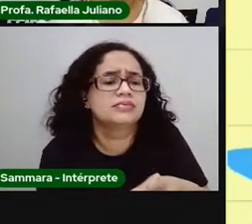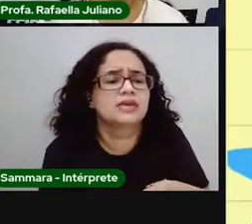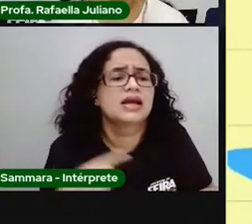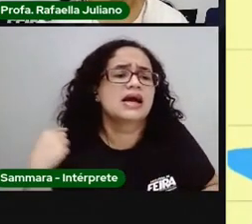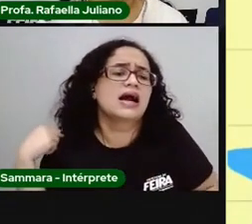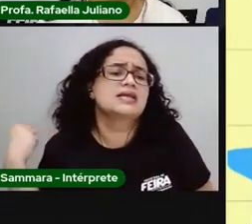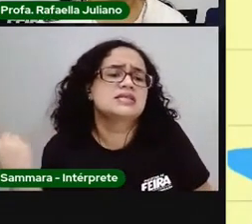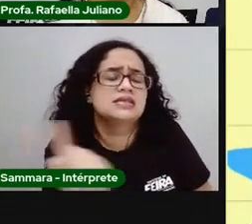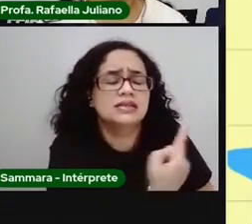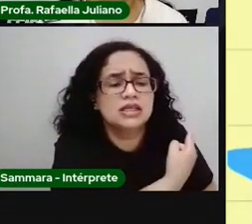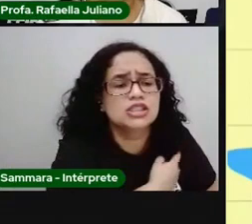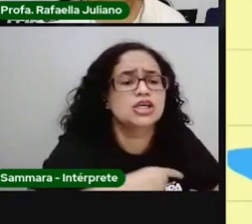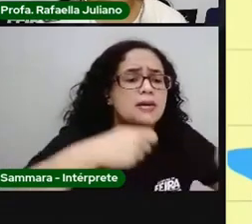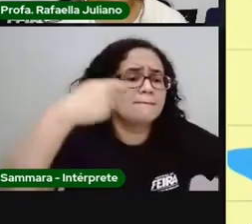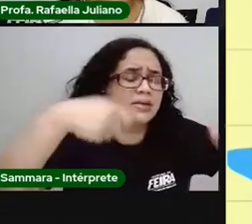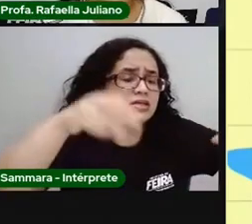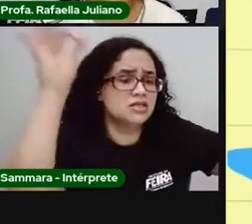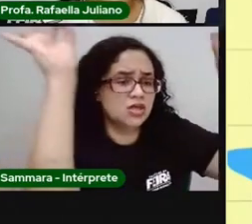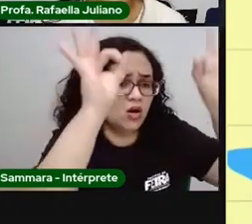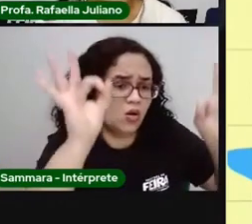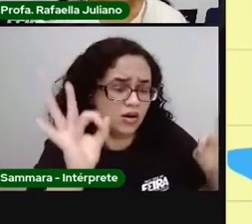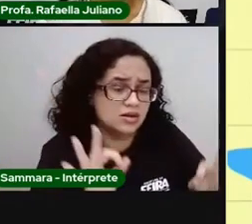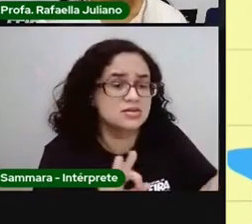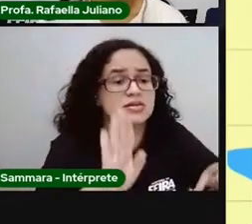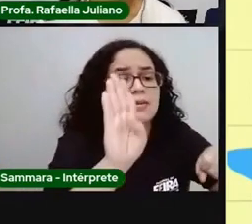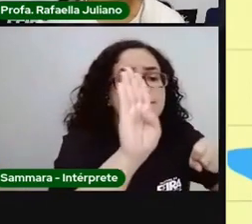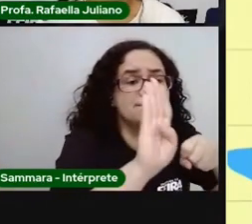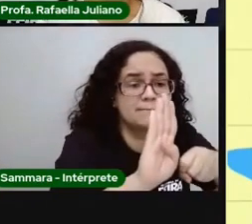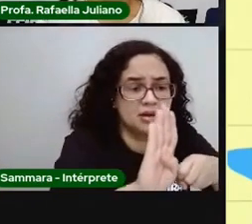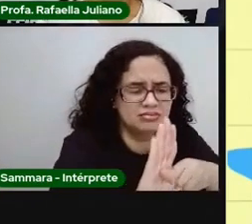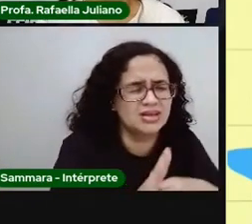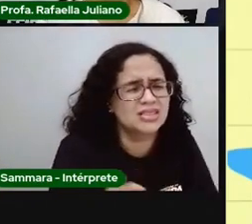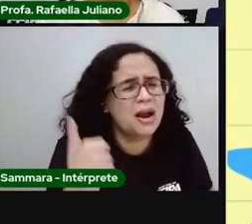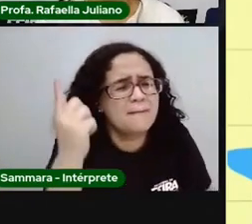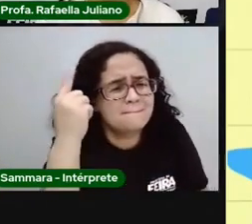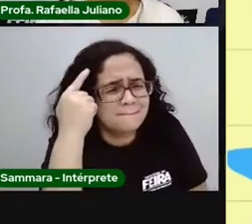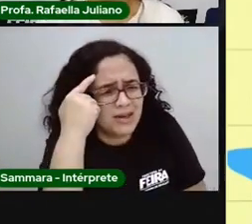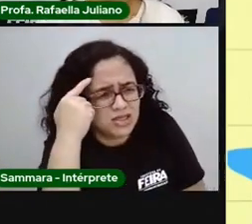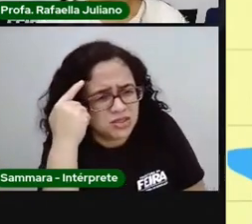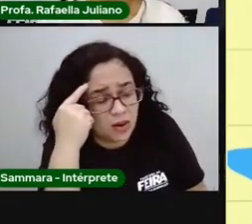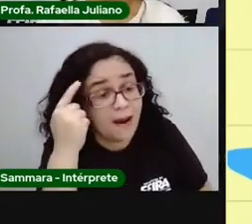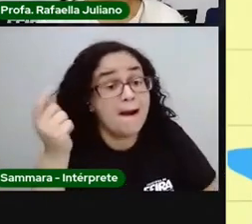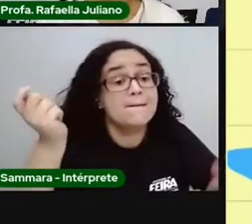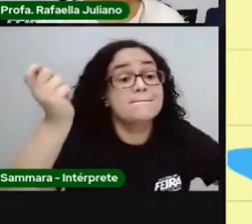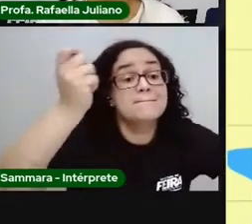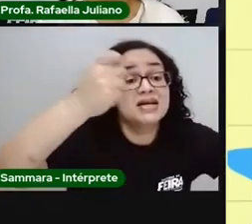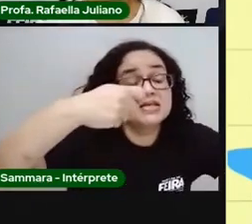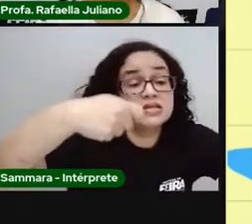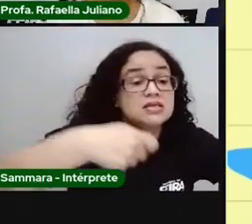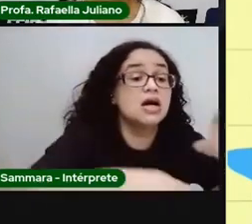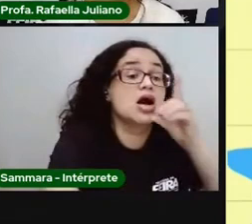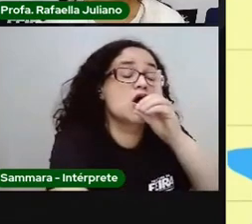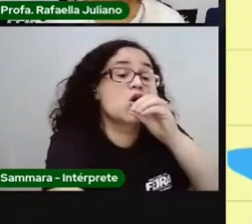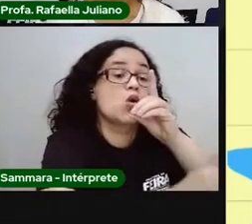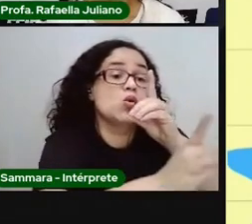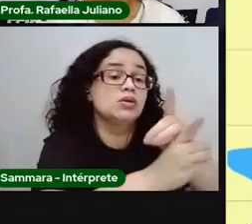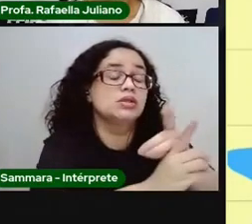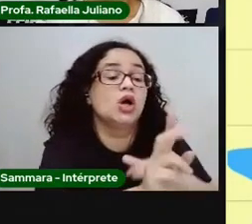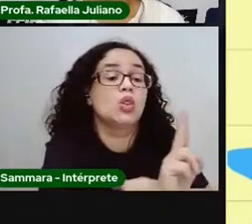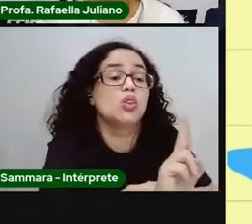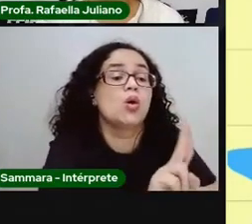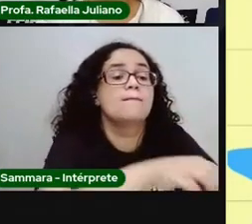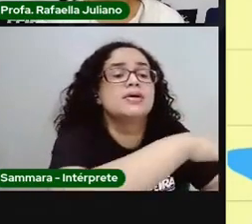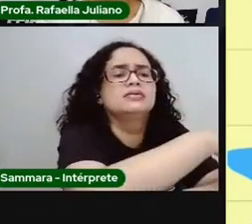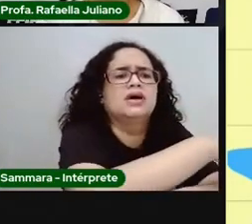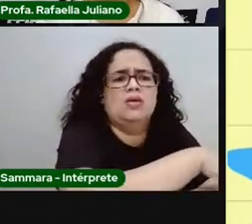precisam ser organizadas em bairros? Já pensou, gente, se a gente precisasse encontrar um endereço e a